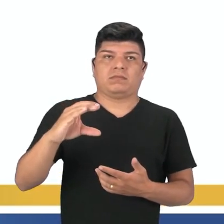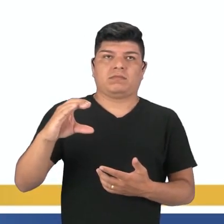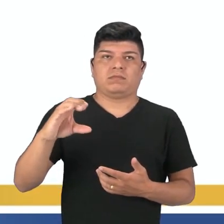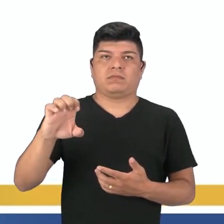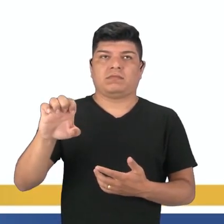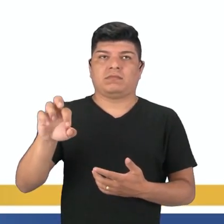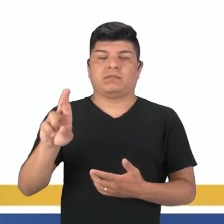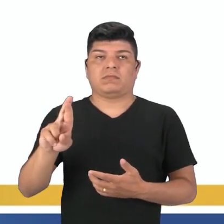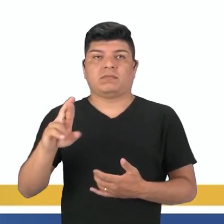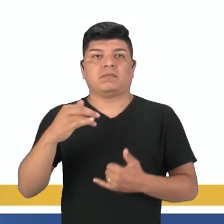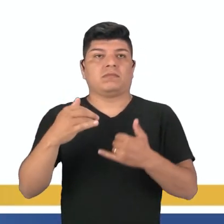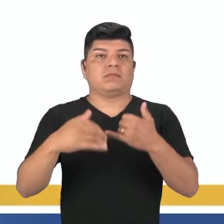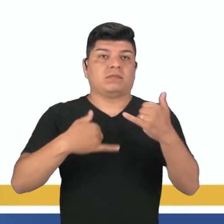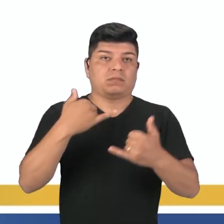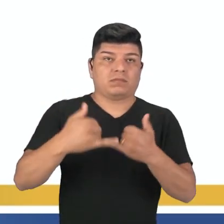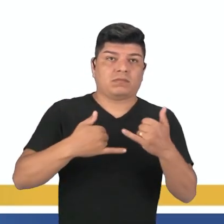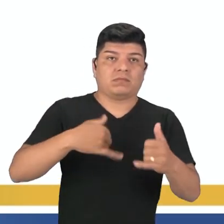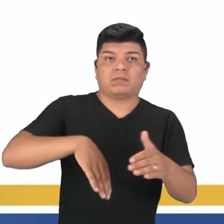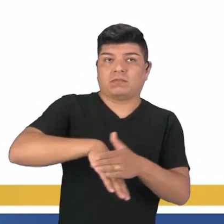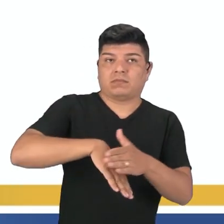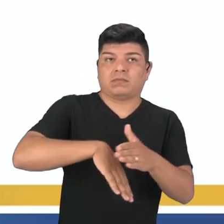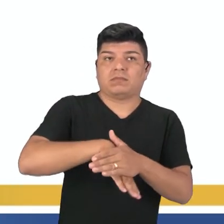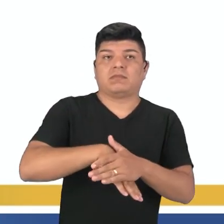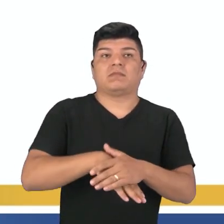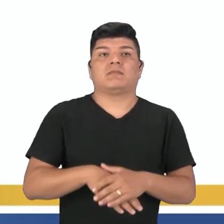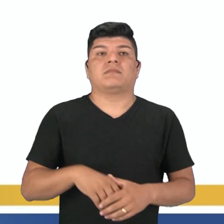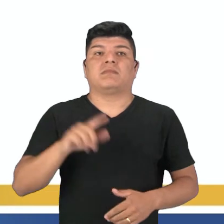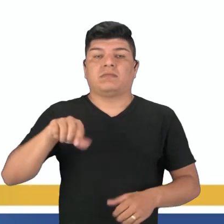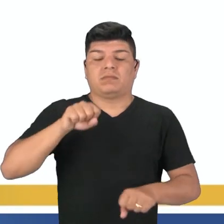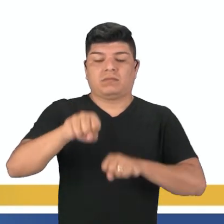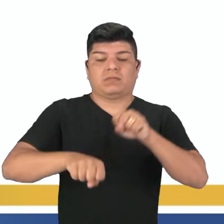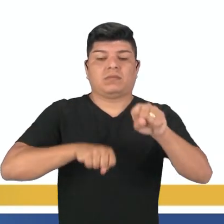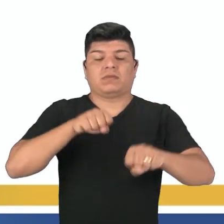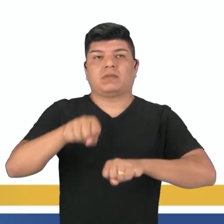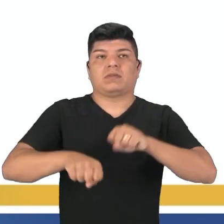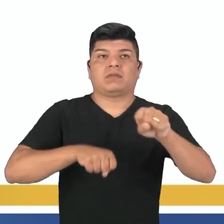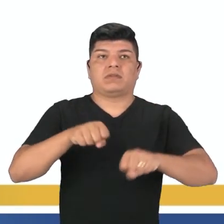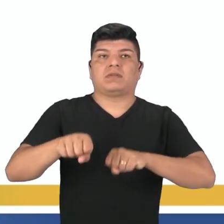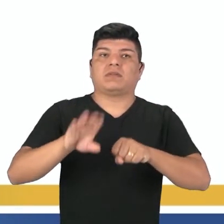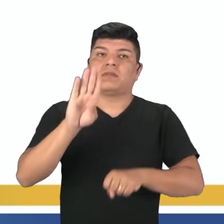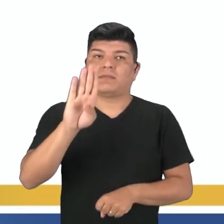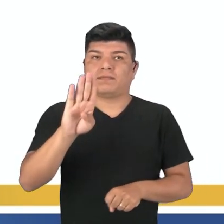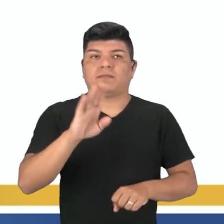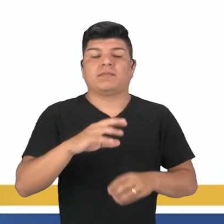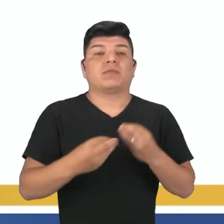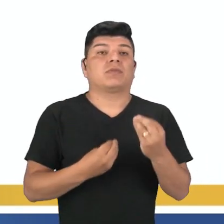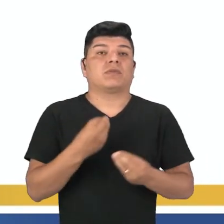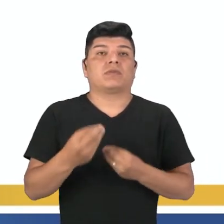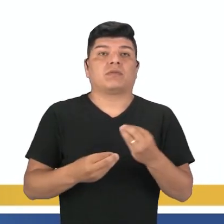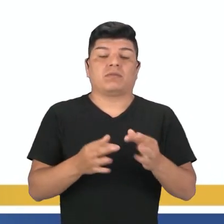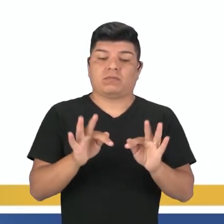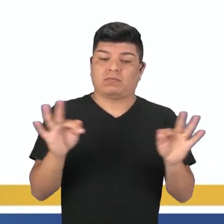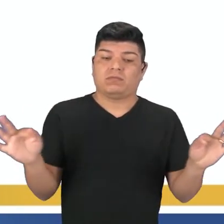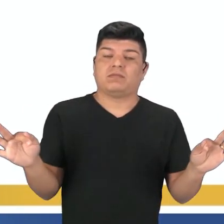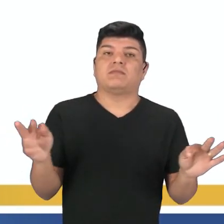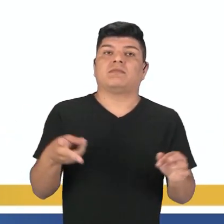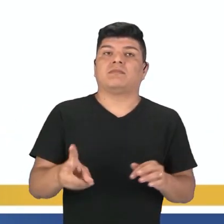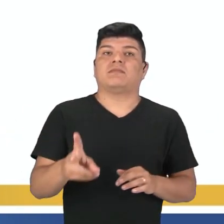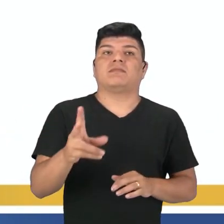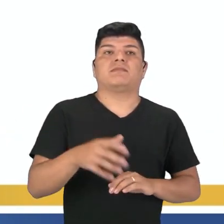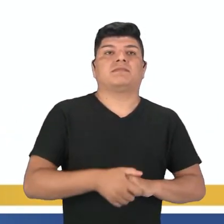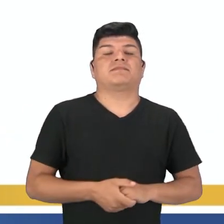tem ride a bike, andar de bicicleta. Como é que vão ficar essas frases aí no PERS contínuos, hein? Tá fácil, né?